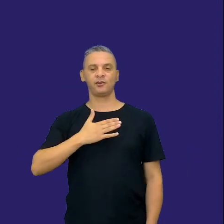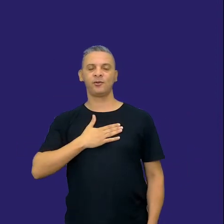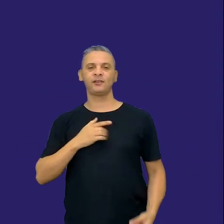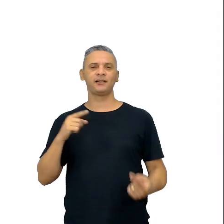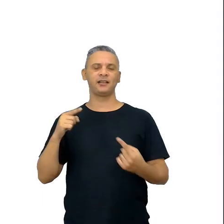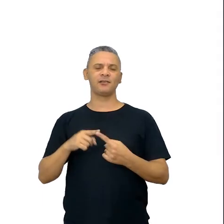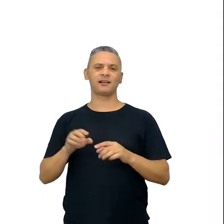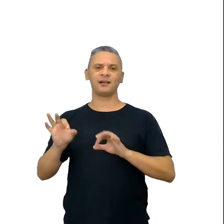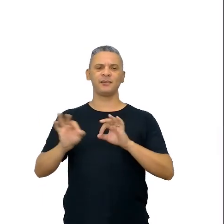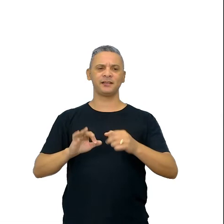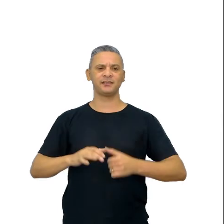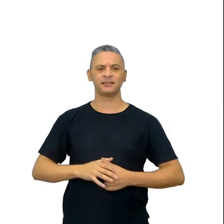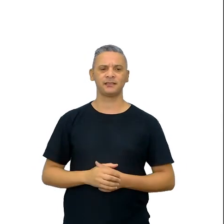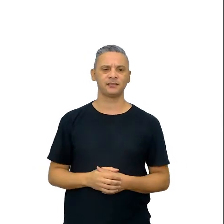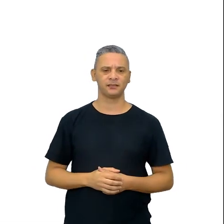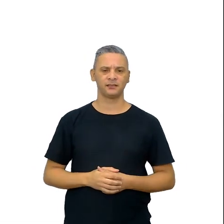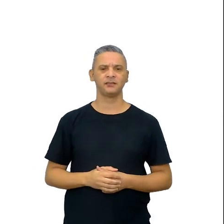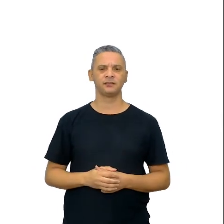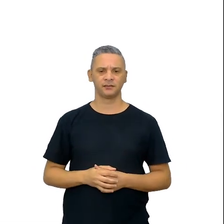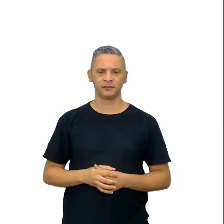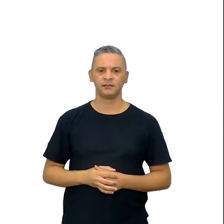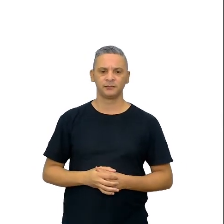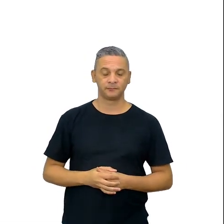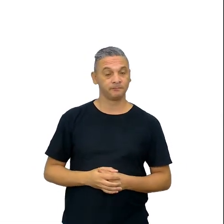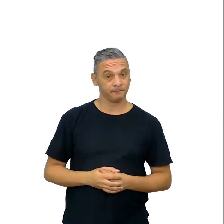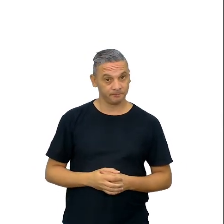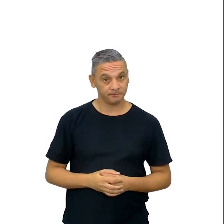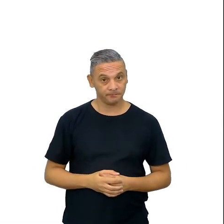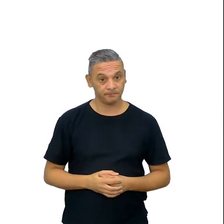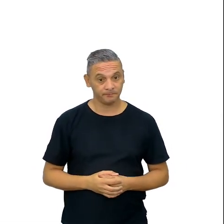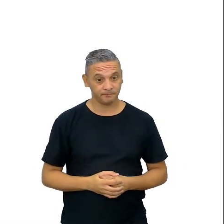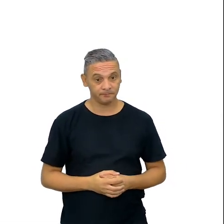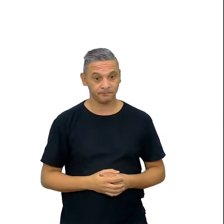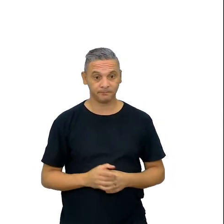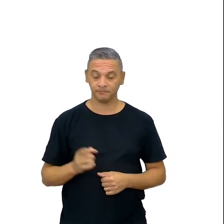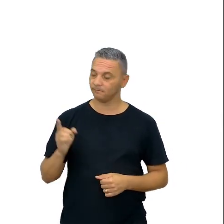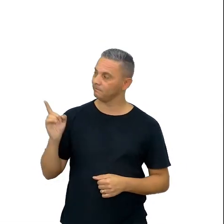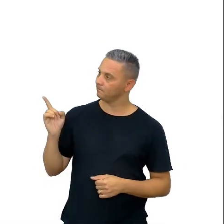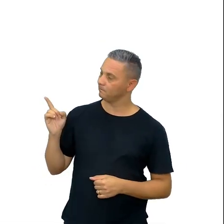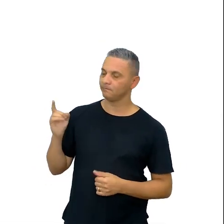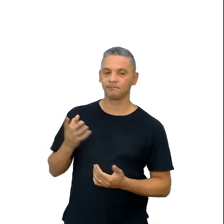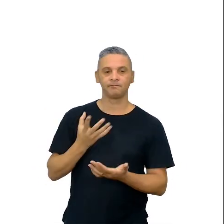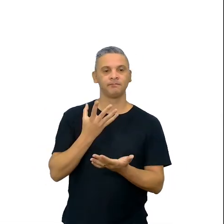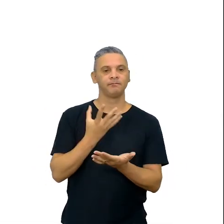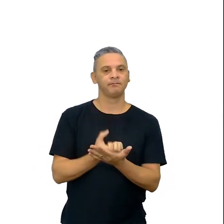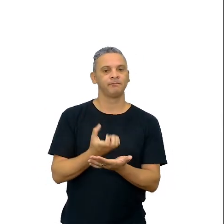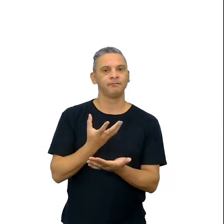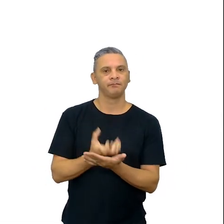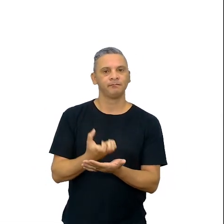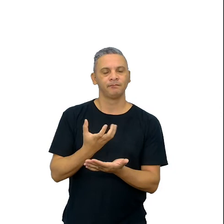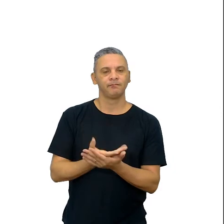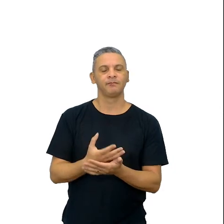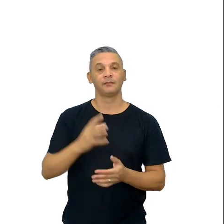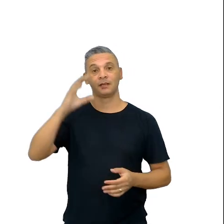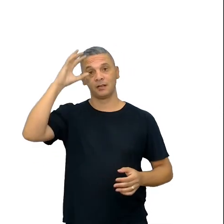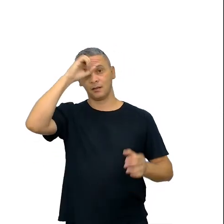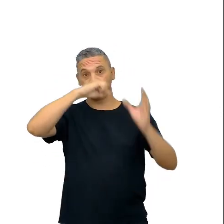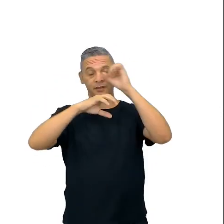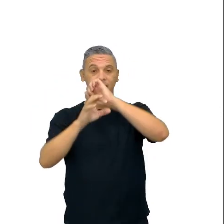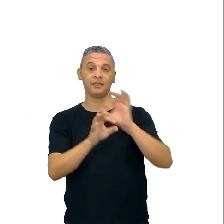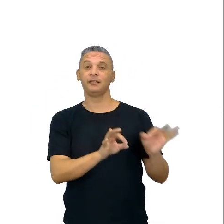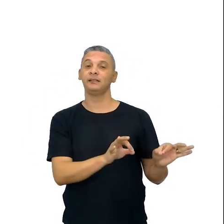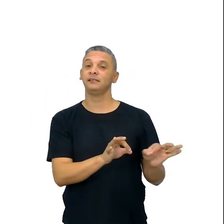falar com vocês. Bom, vou pedir para vocês baixarem o caderno do Aprender Sempre, analisar as